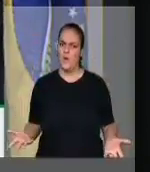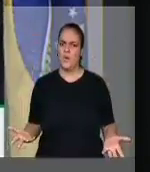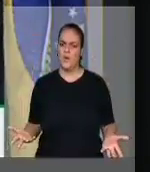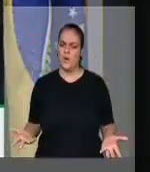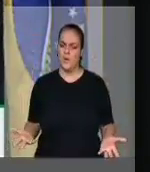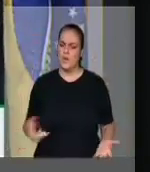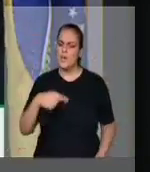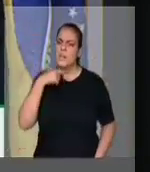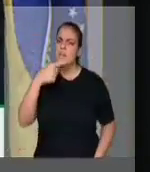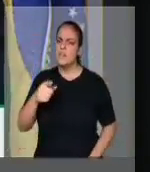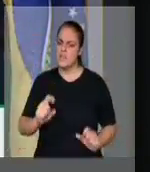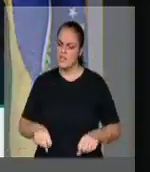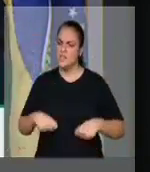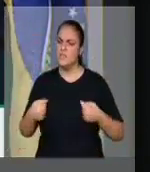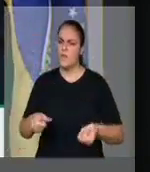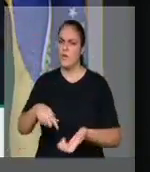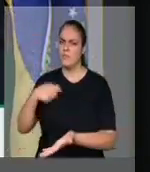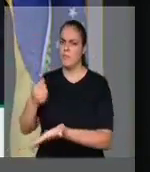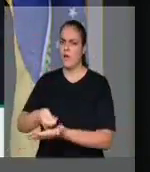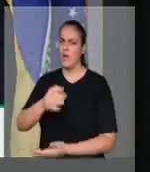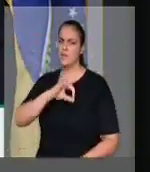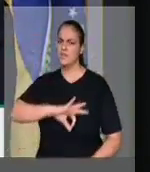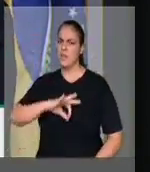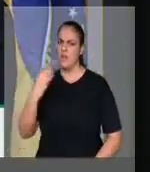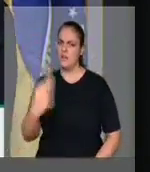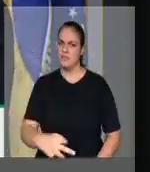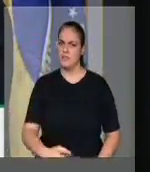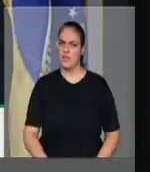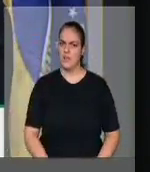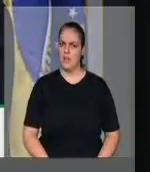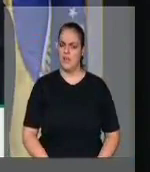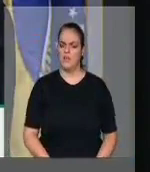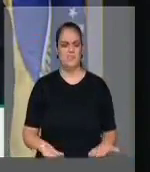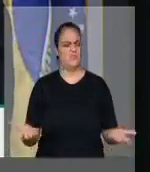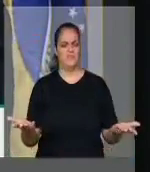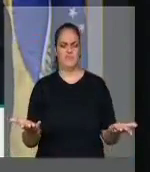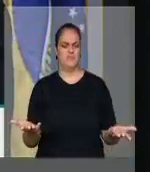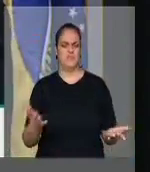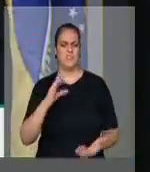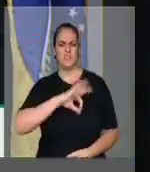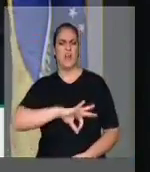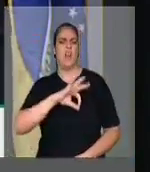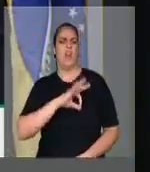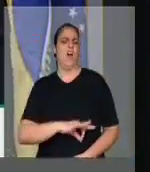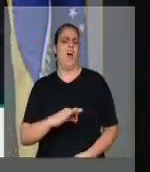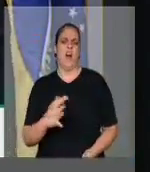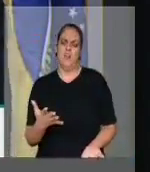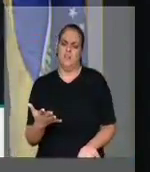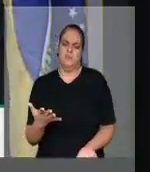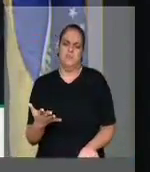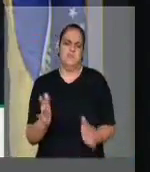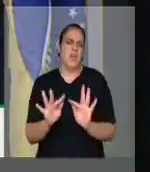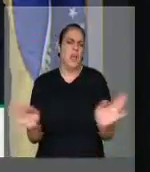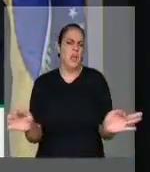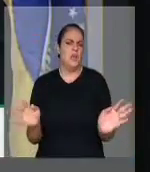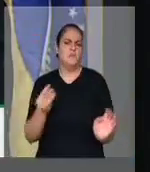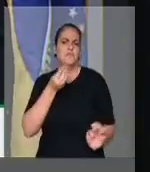esforçam para dar um salário razoável para os policiais.